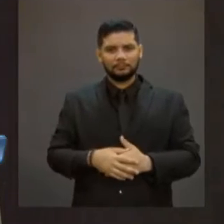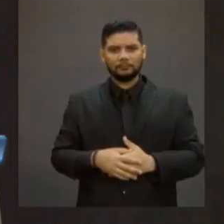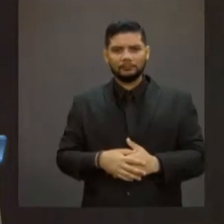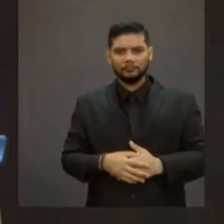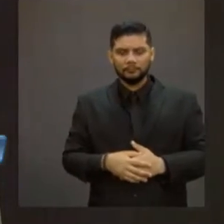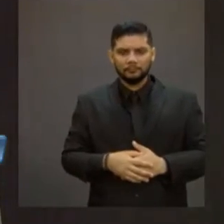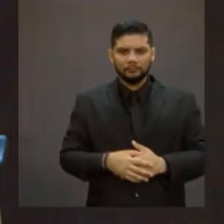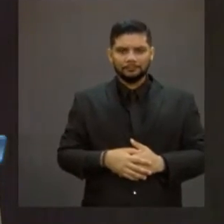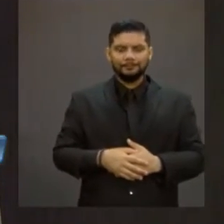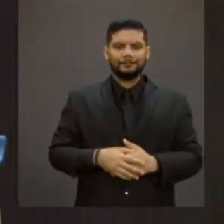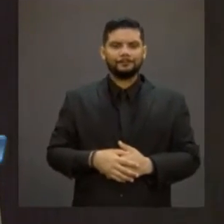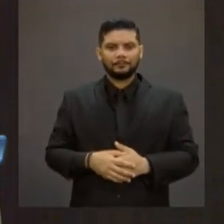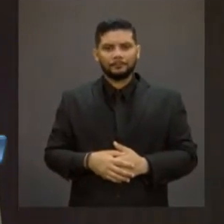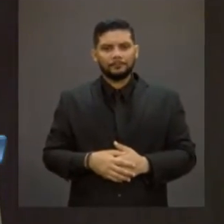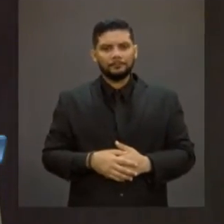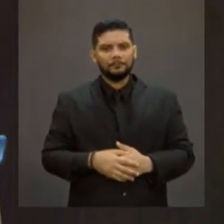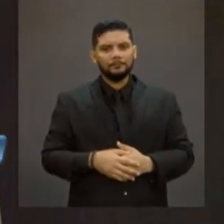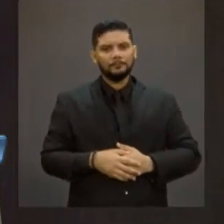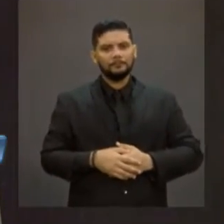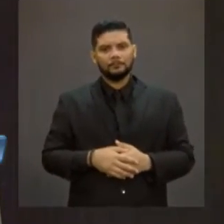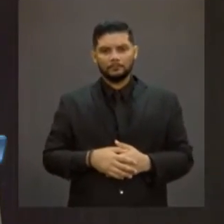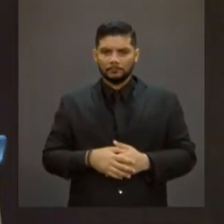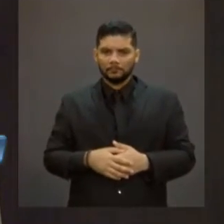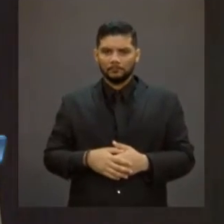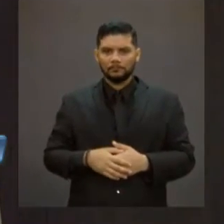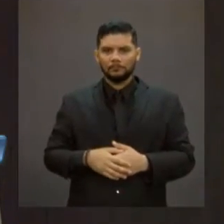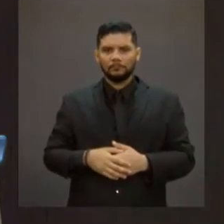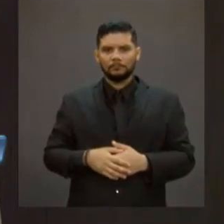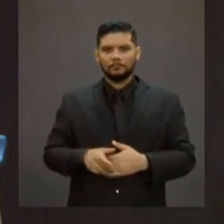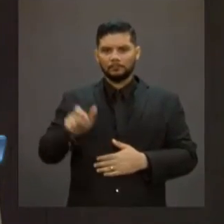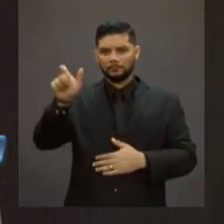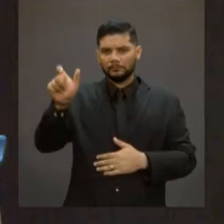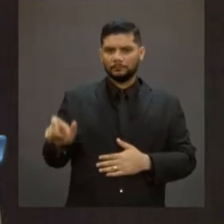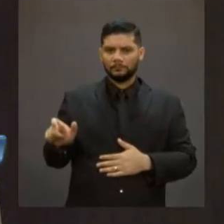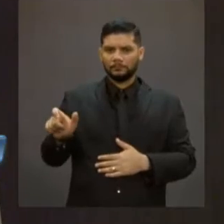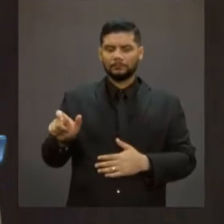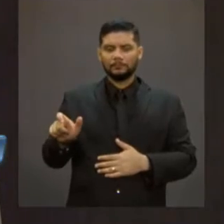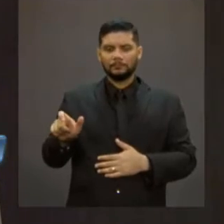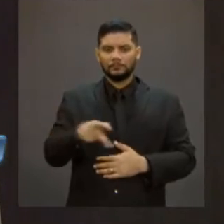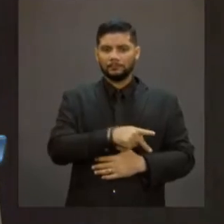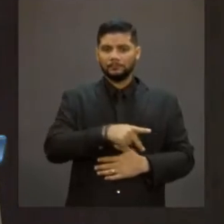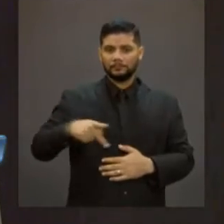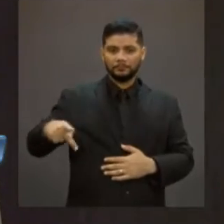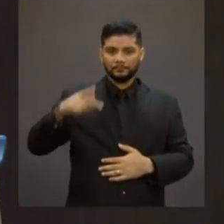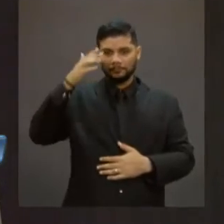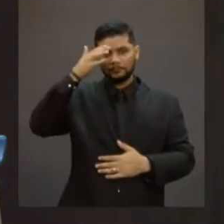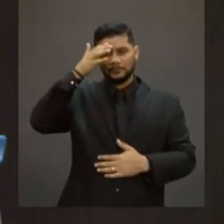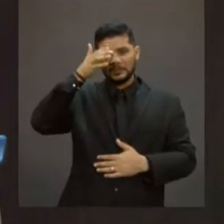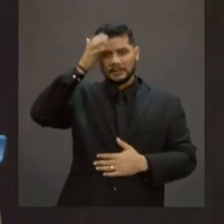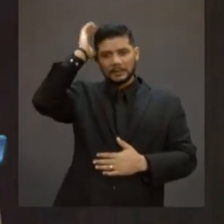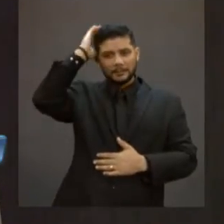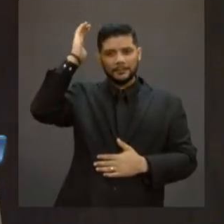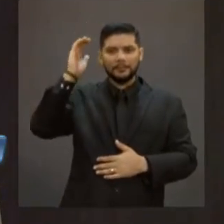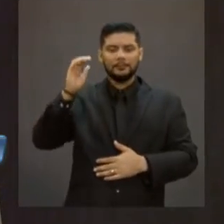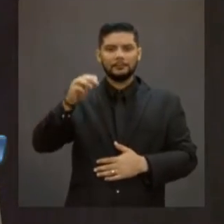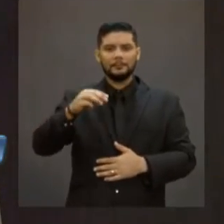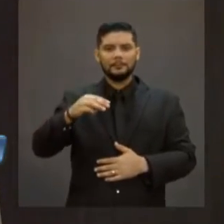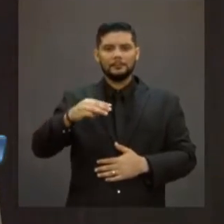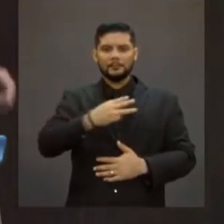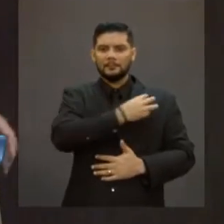novembro de 2017, o então presidente Temer e o seu ministro Meirelles